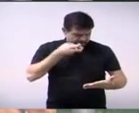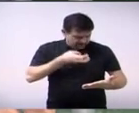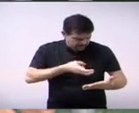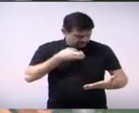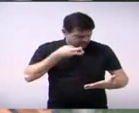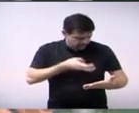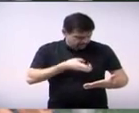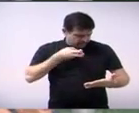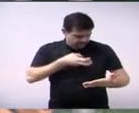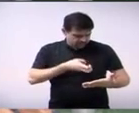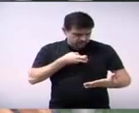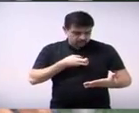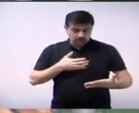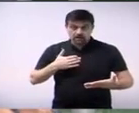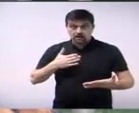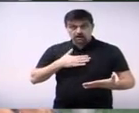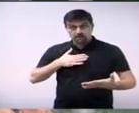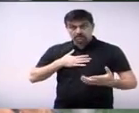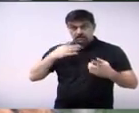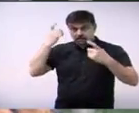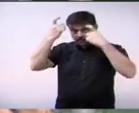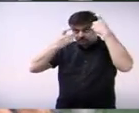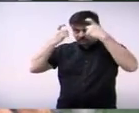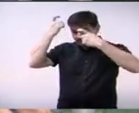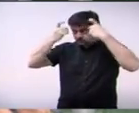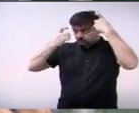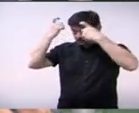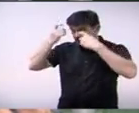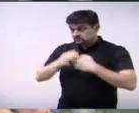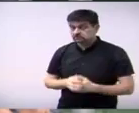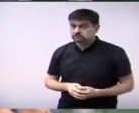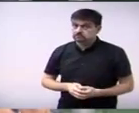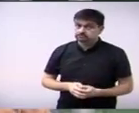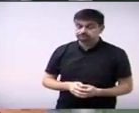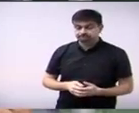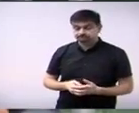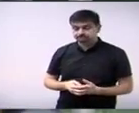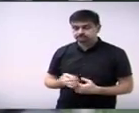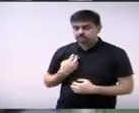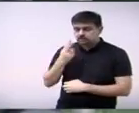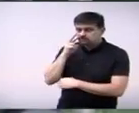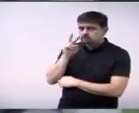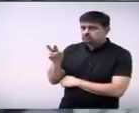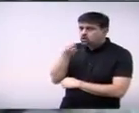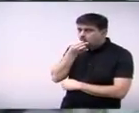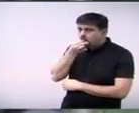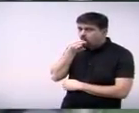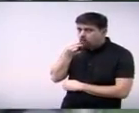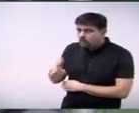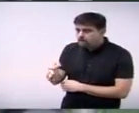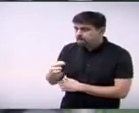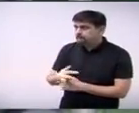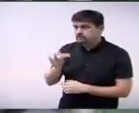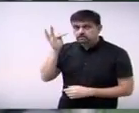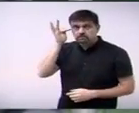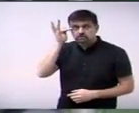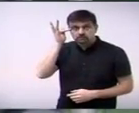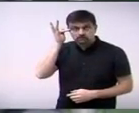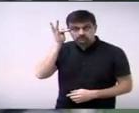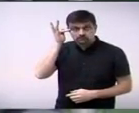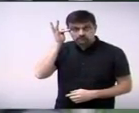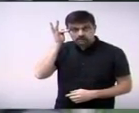A preocupação do colega vereador Flávio é compreensível,